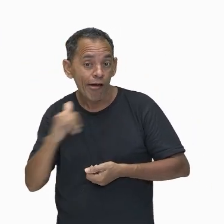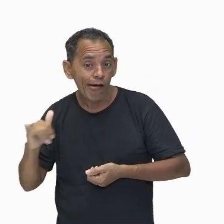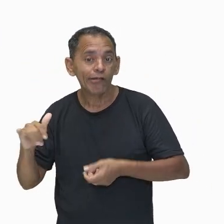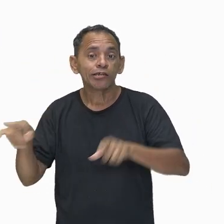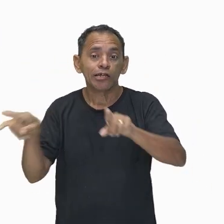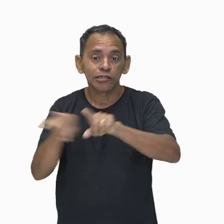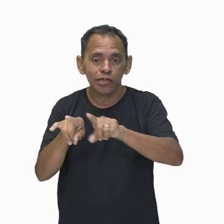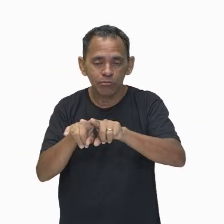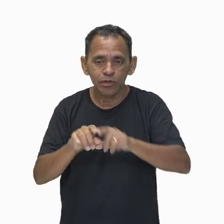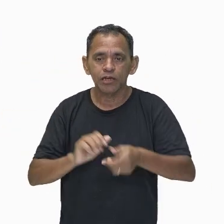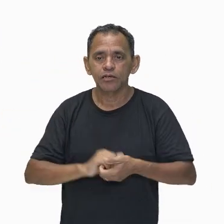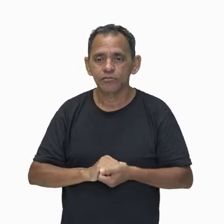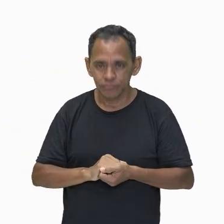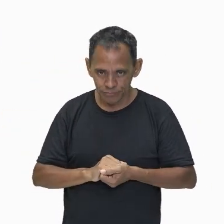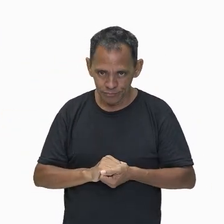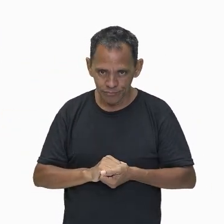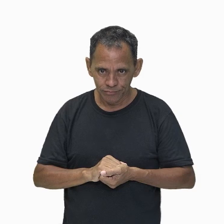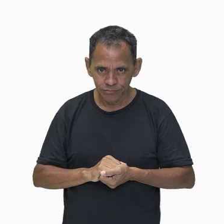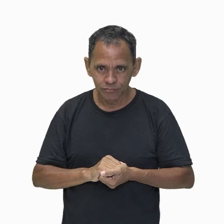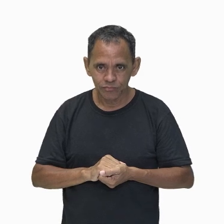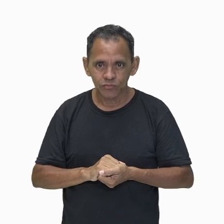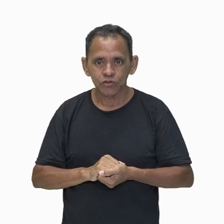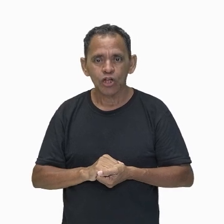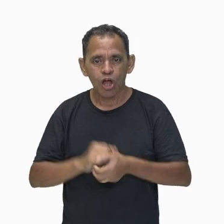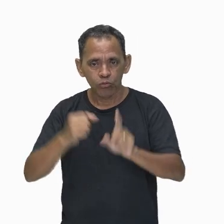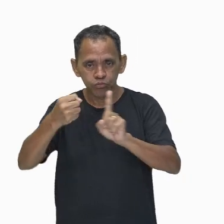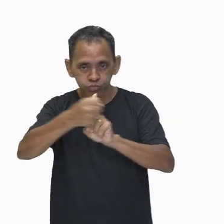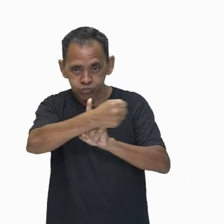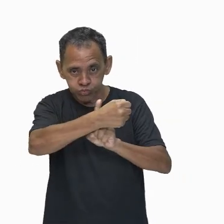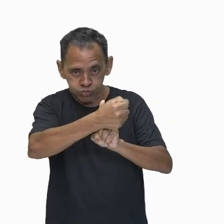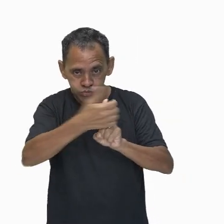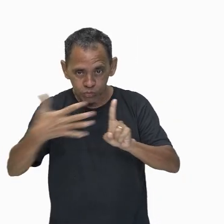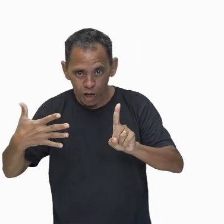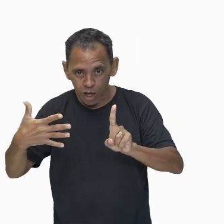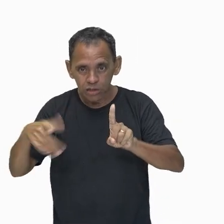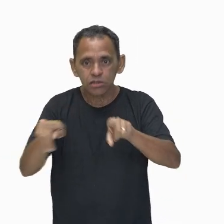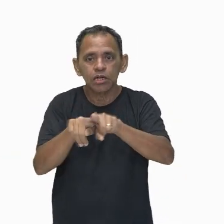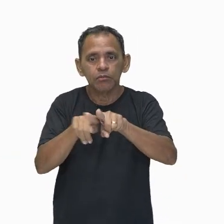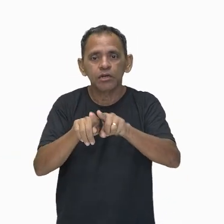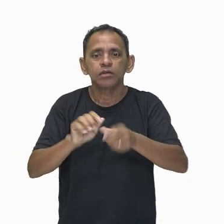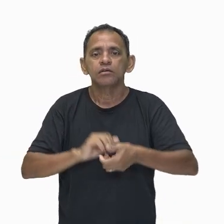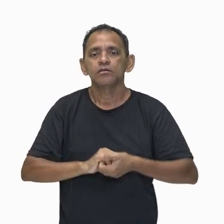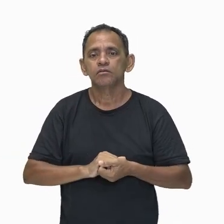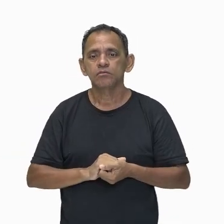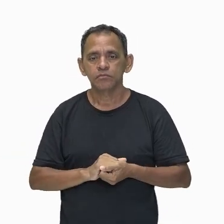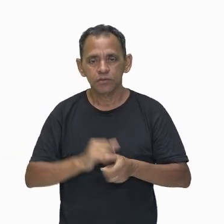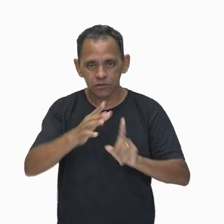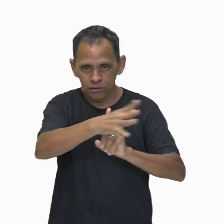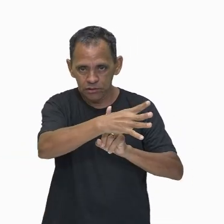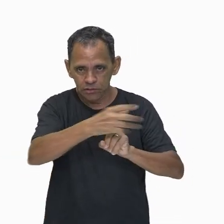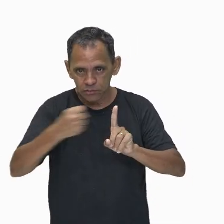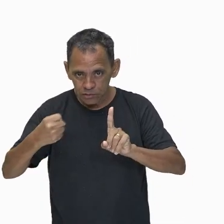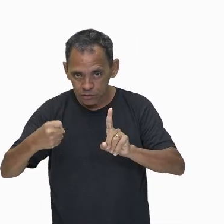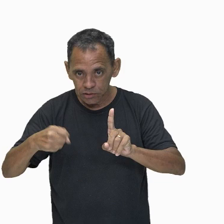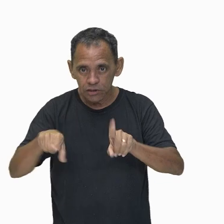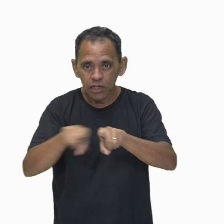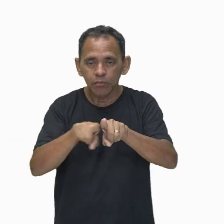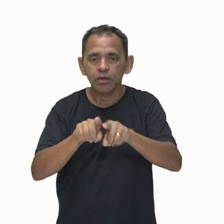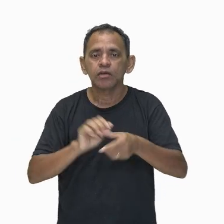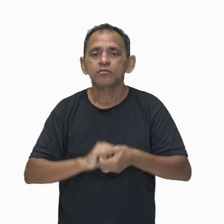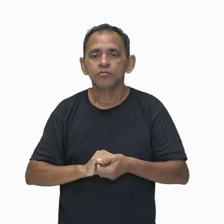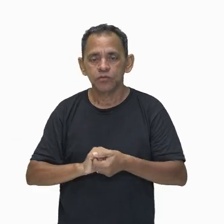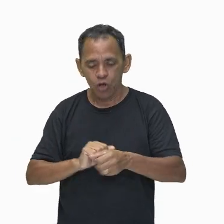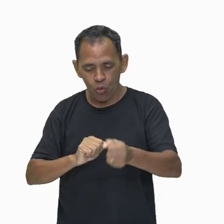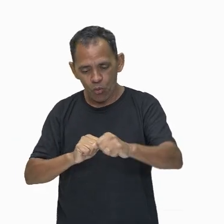térmica, tá pessoal? Então, o sol vai iluminar essas placas fotovoltaicas e vai transformar em